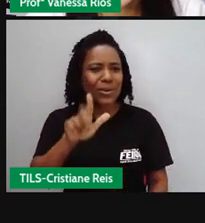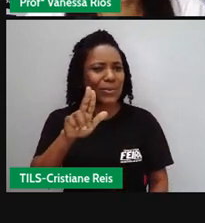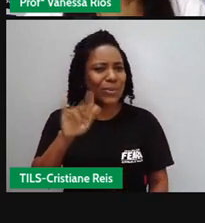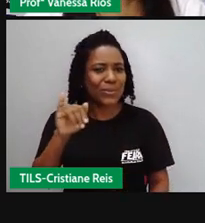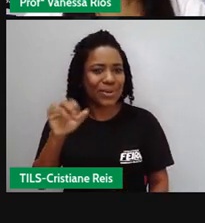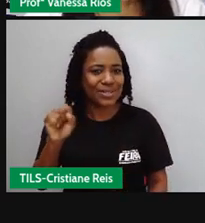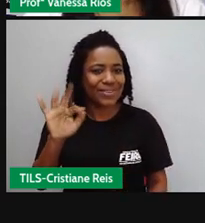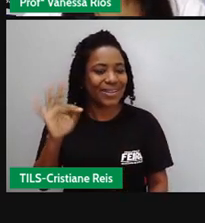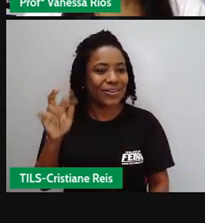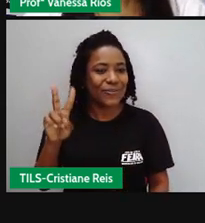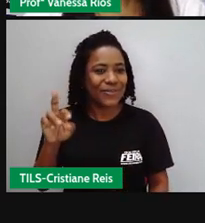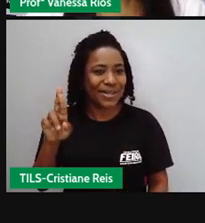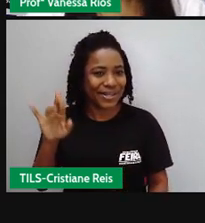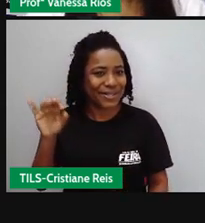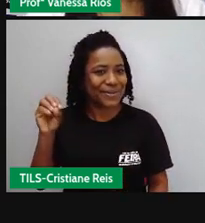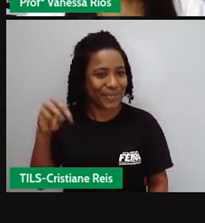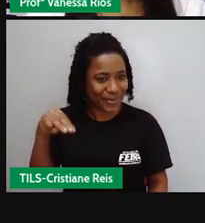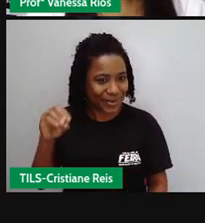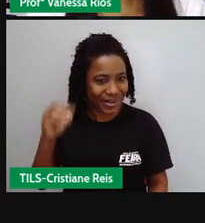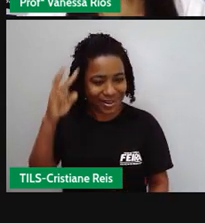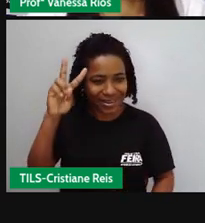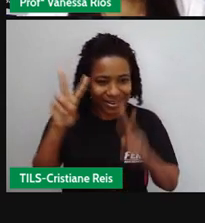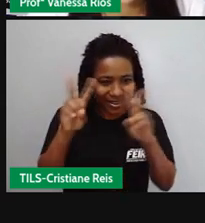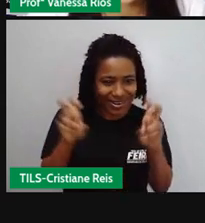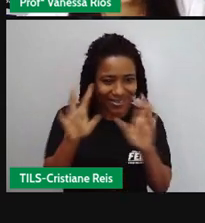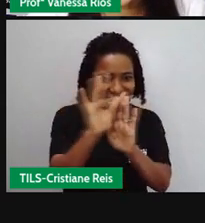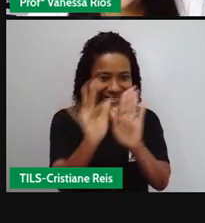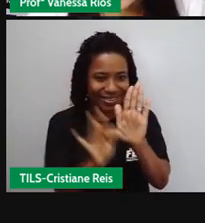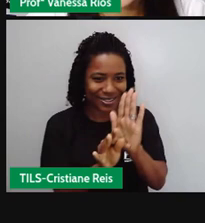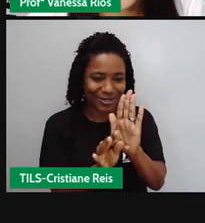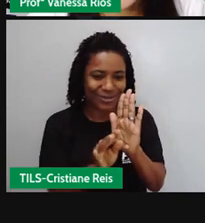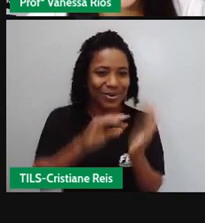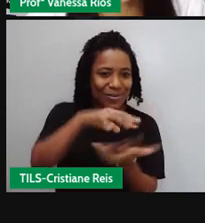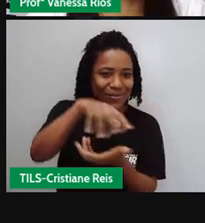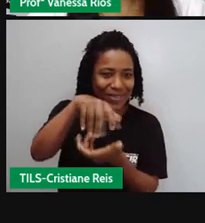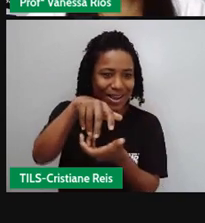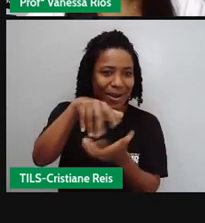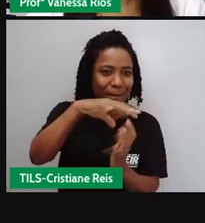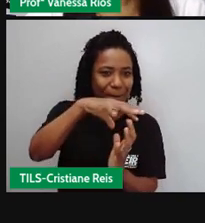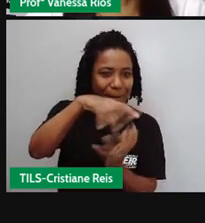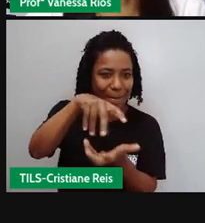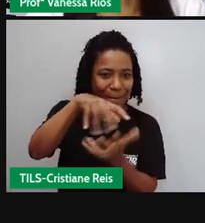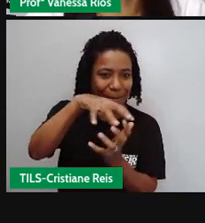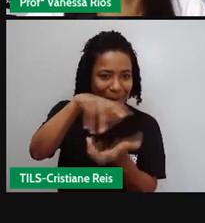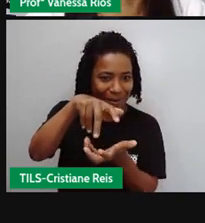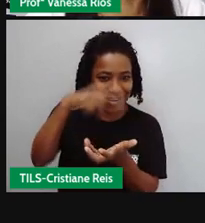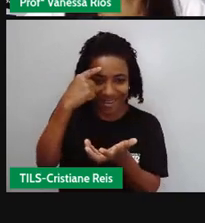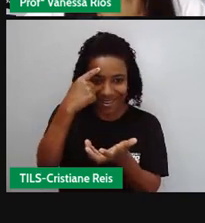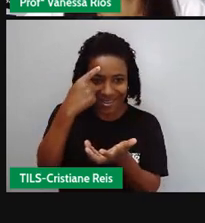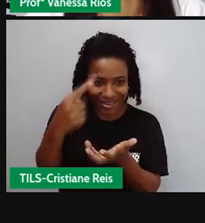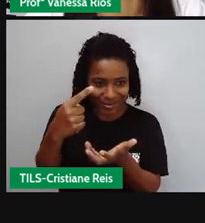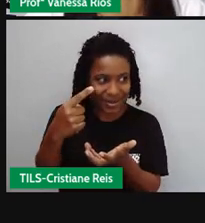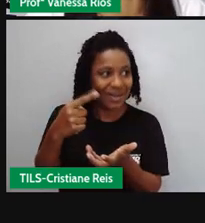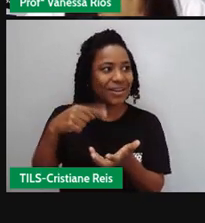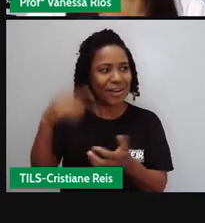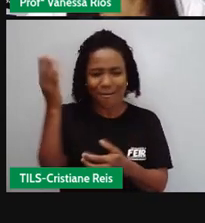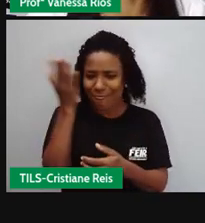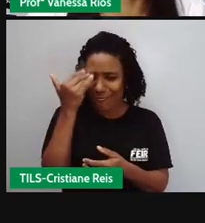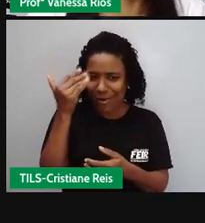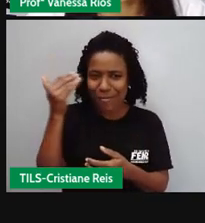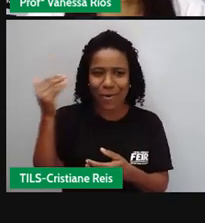bola. E aí ele é um cronista que ganha muito destaque, não só em nosso país, mas no mundo, com crônicas aí